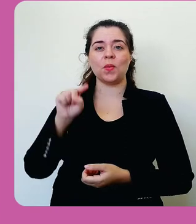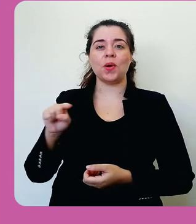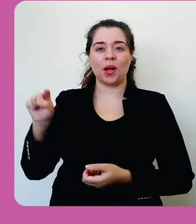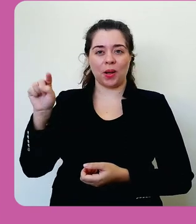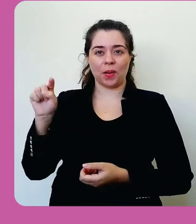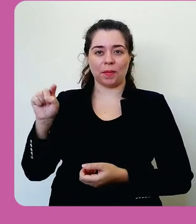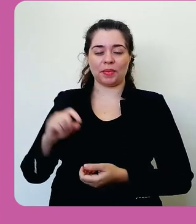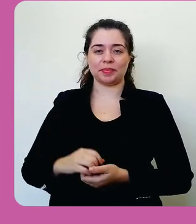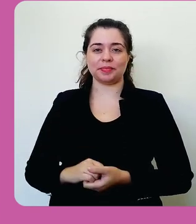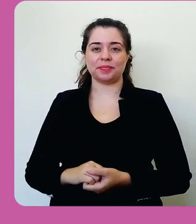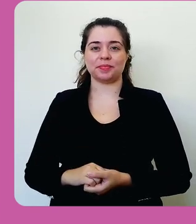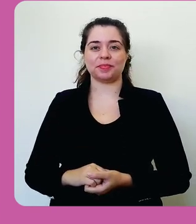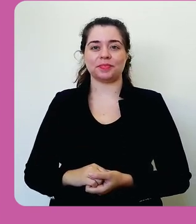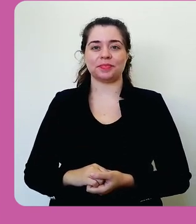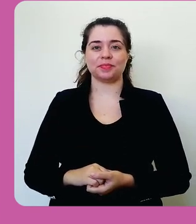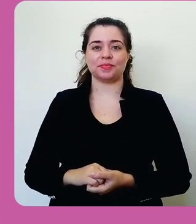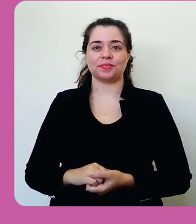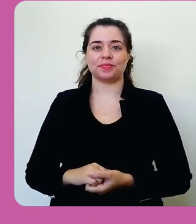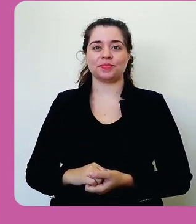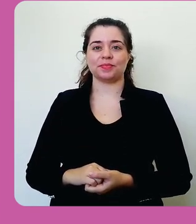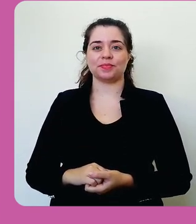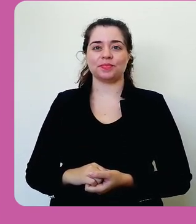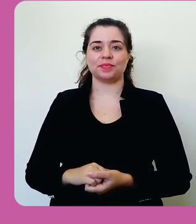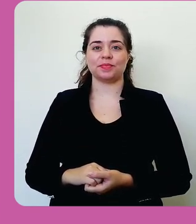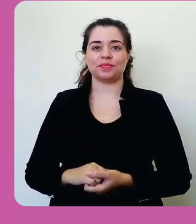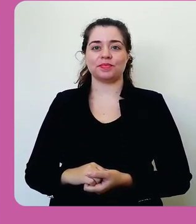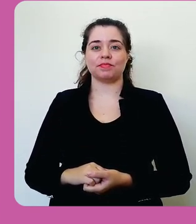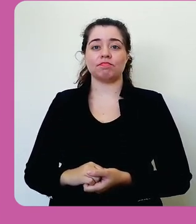arroba para diferenciar do grupo que nós criamos a pouco.